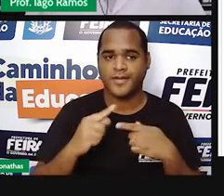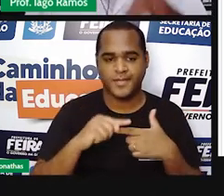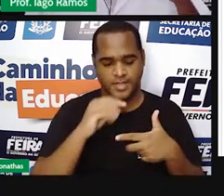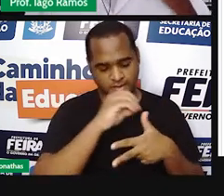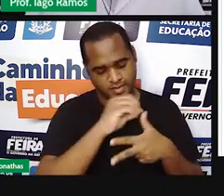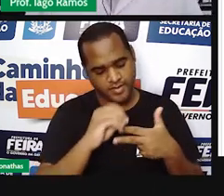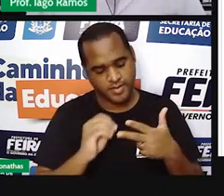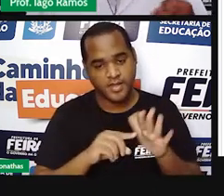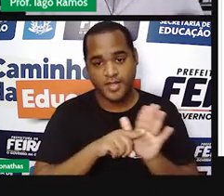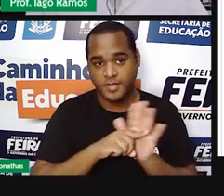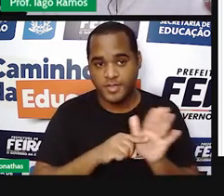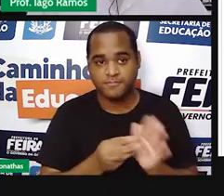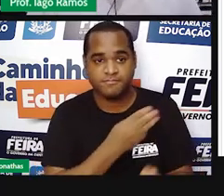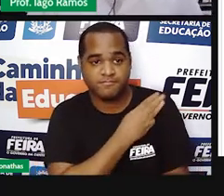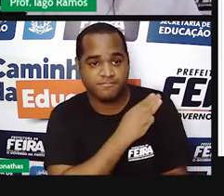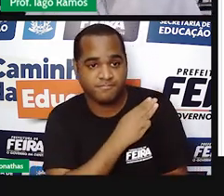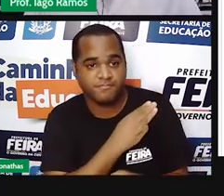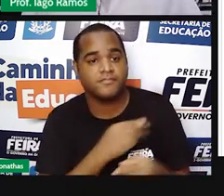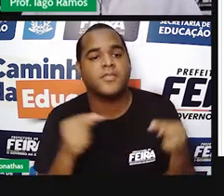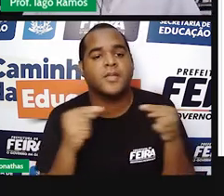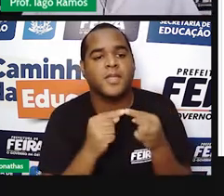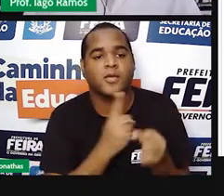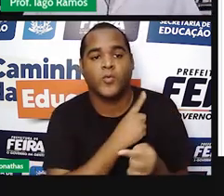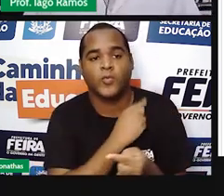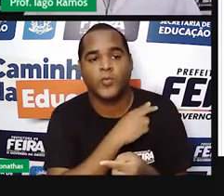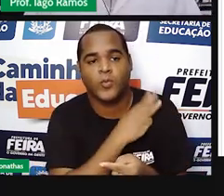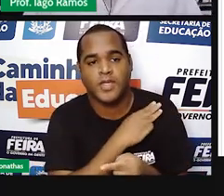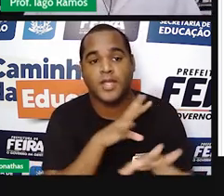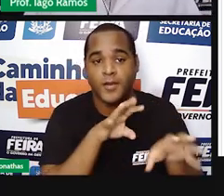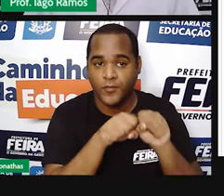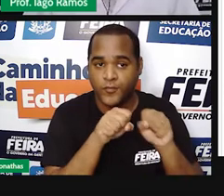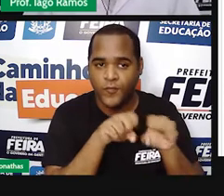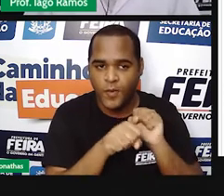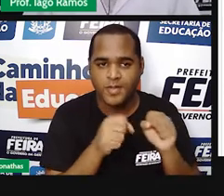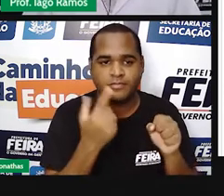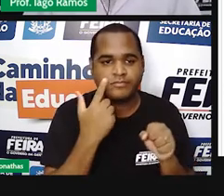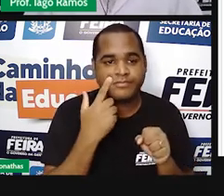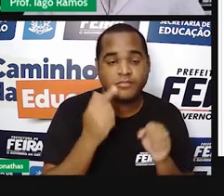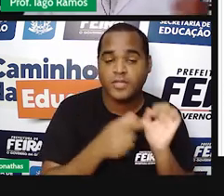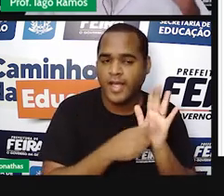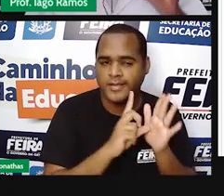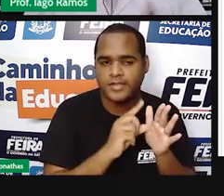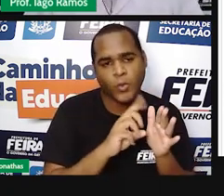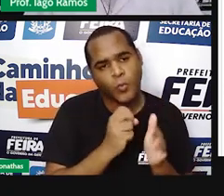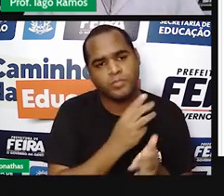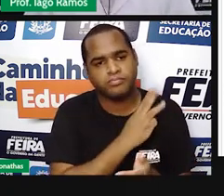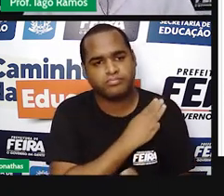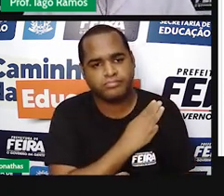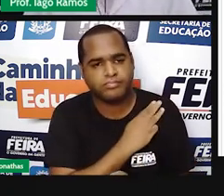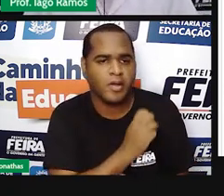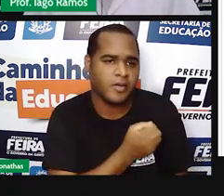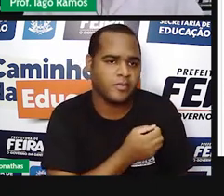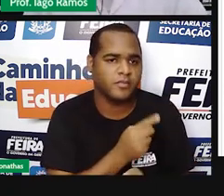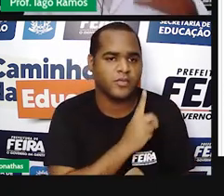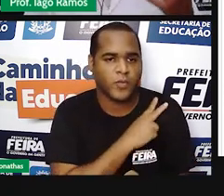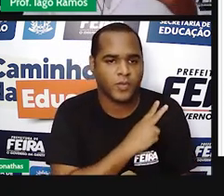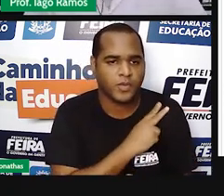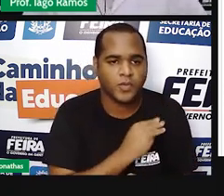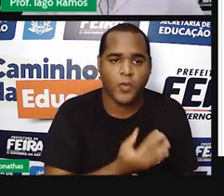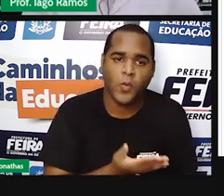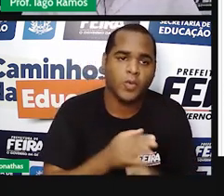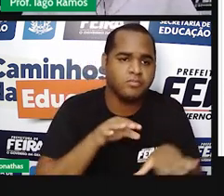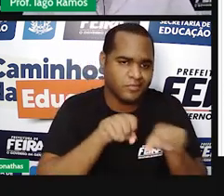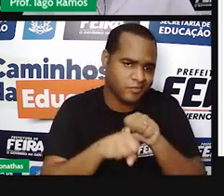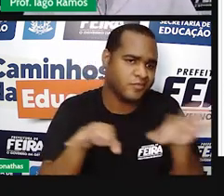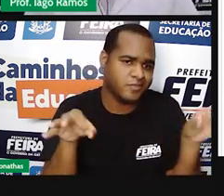Exame Nacional do Ensino Médio, que é uma prova que estudantes que estão finalizando o ensino médio, ou já